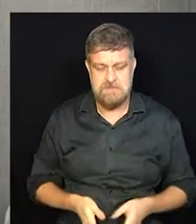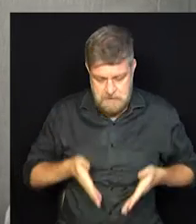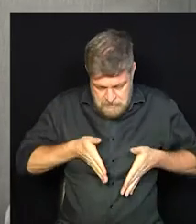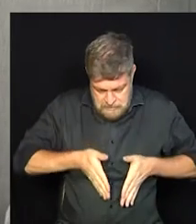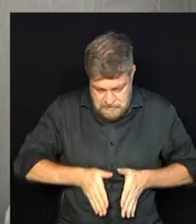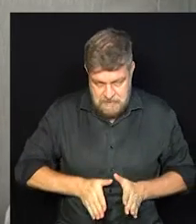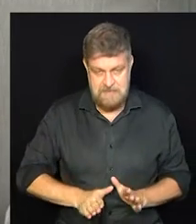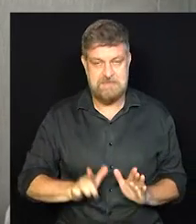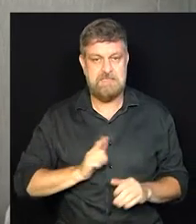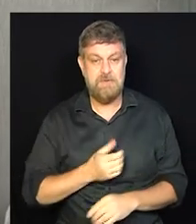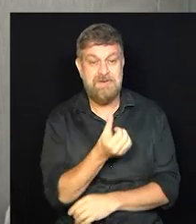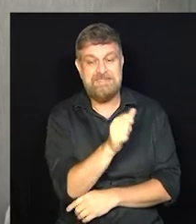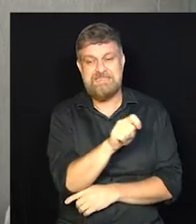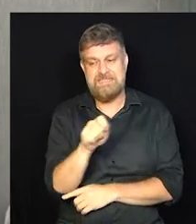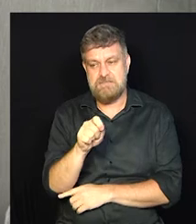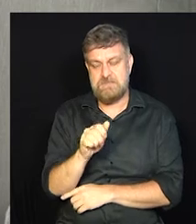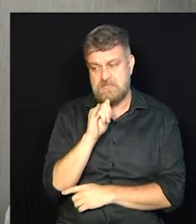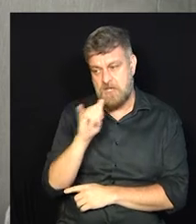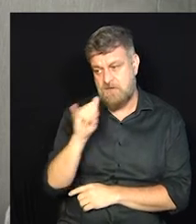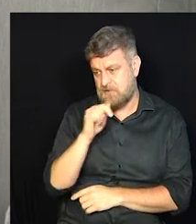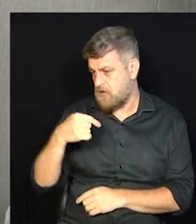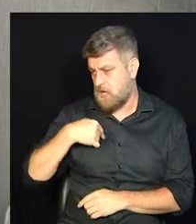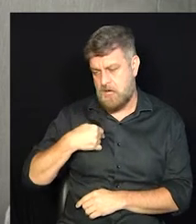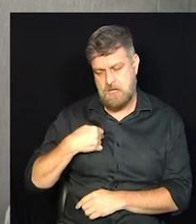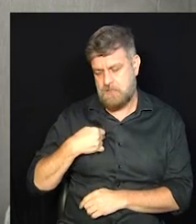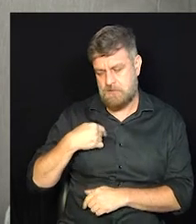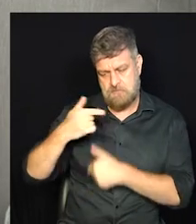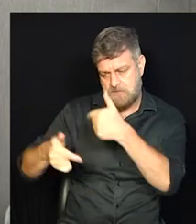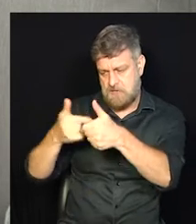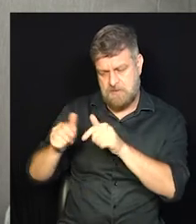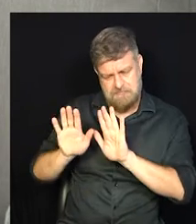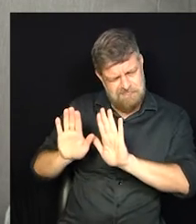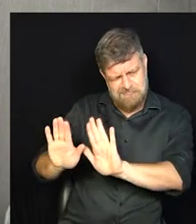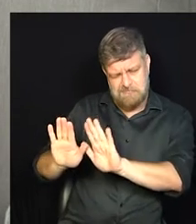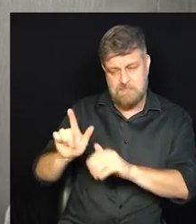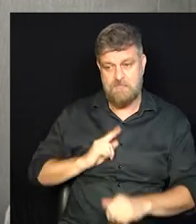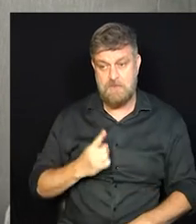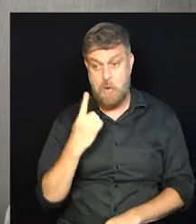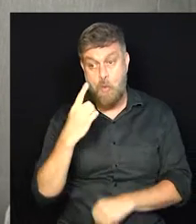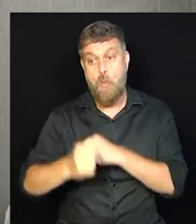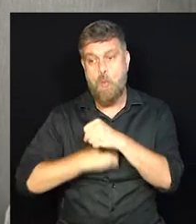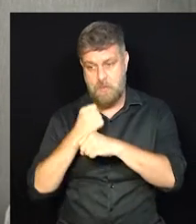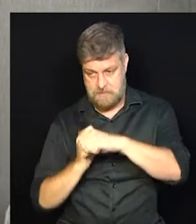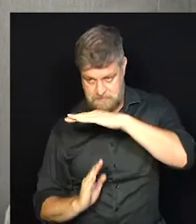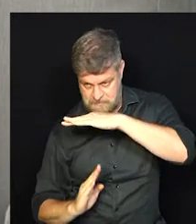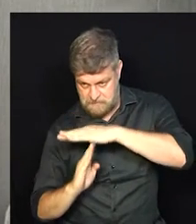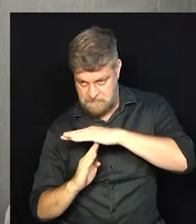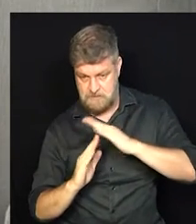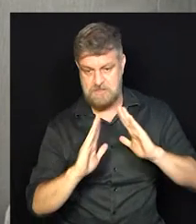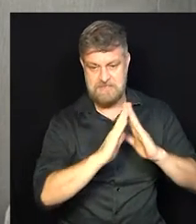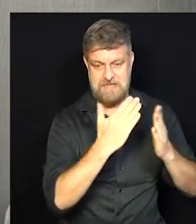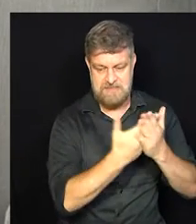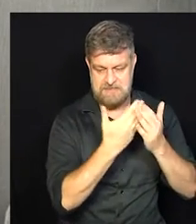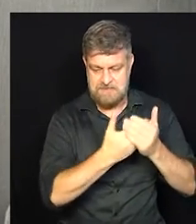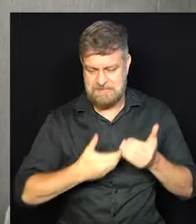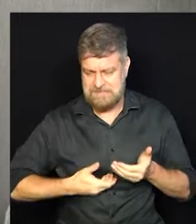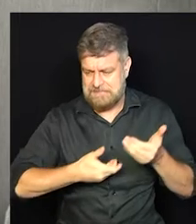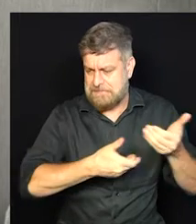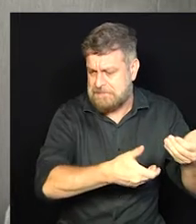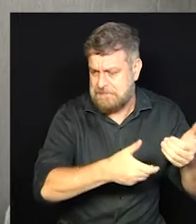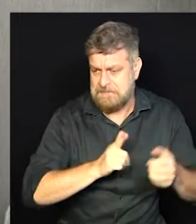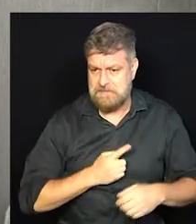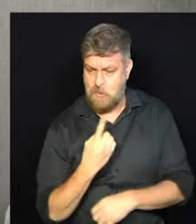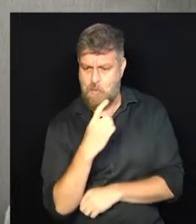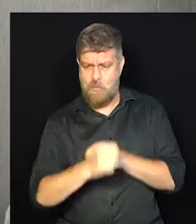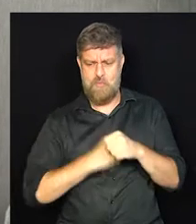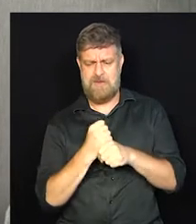fiquei em casa. Depois de seis meses, eu falei para ele, olha, não vou voltar. Ele falou, tá bom, fica até um aninho. Quando tiver um aninho, vai para a escolinha, você volta. Deu um aninho, eu